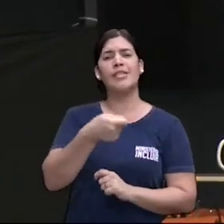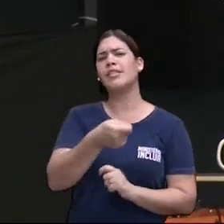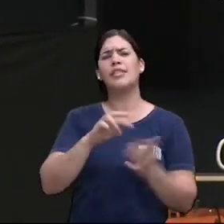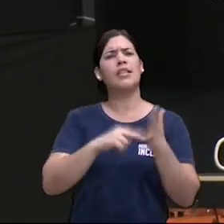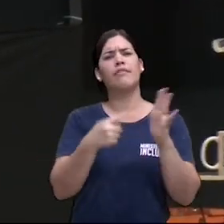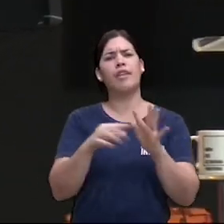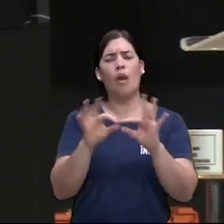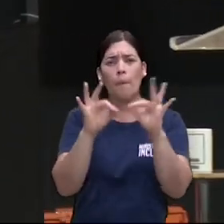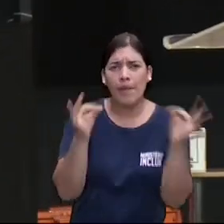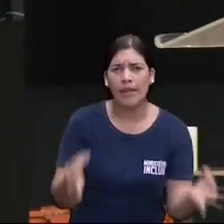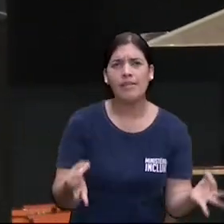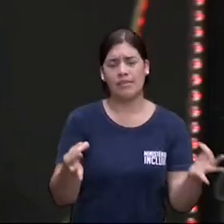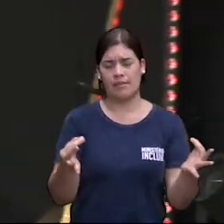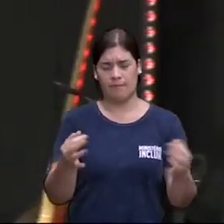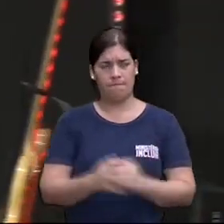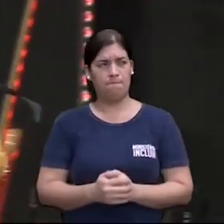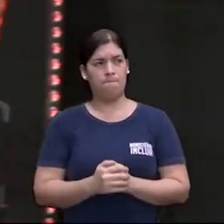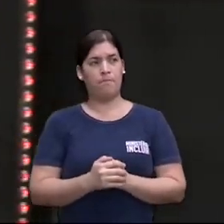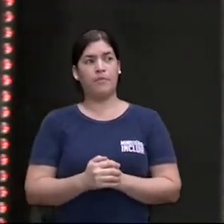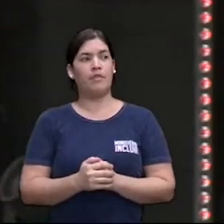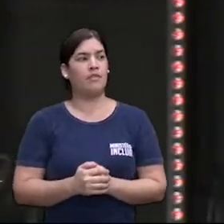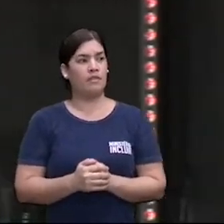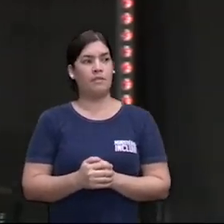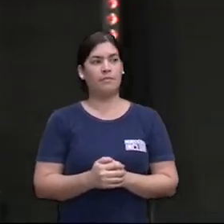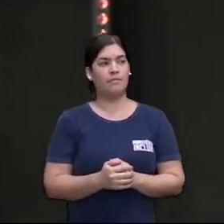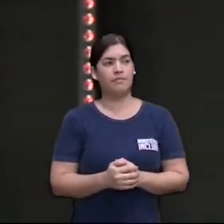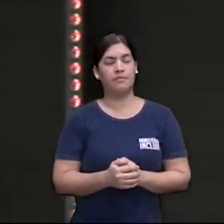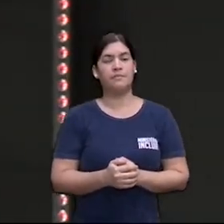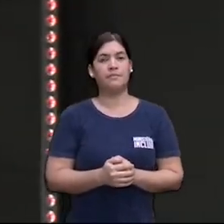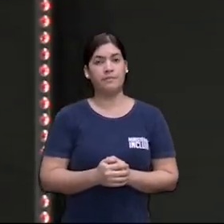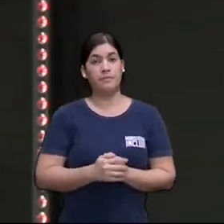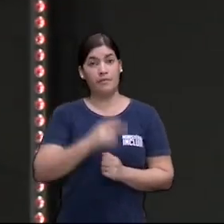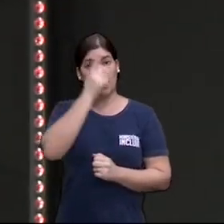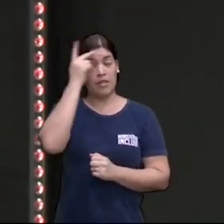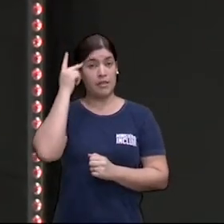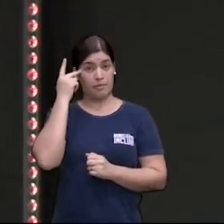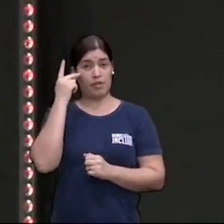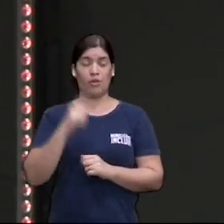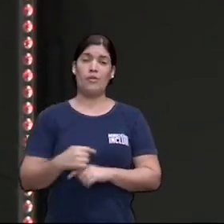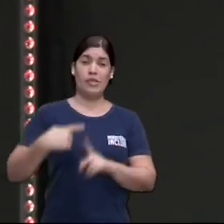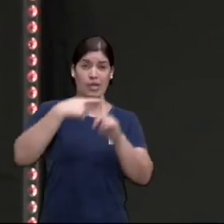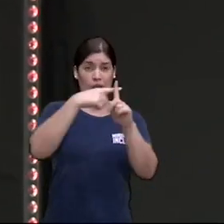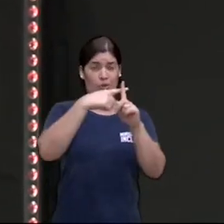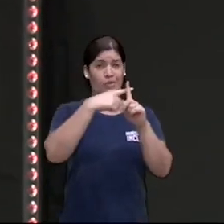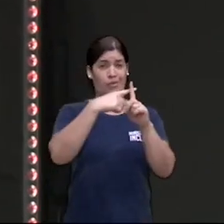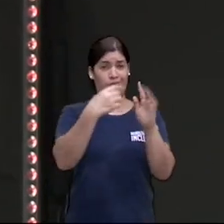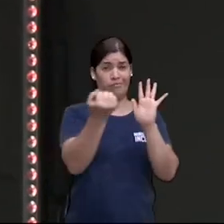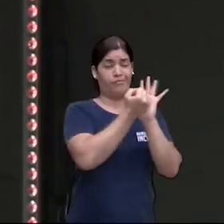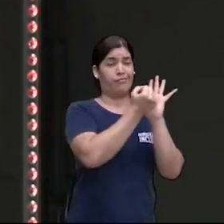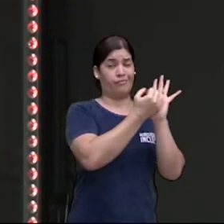As pessoas quando estavam na cruz significava, esse